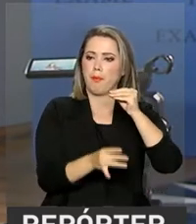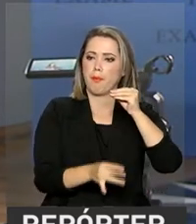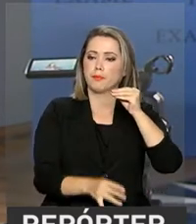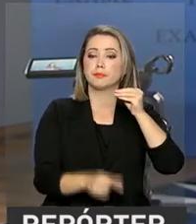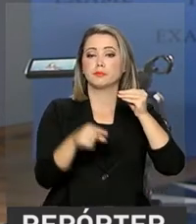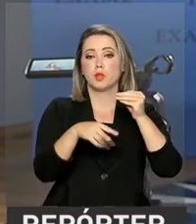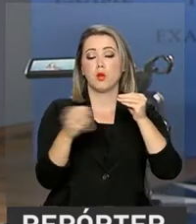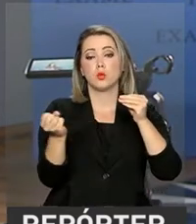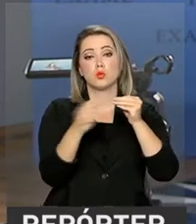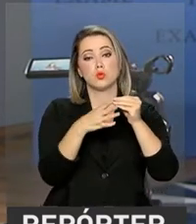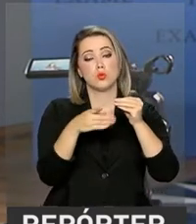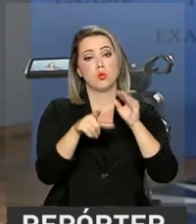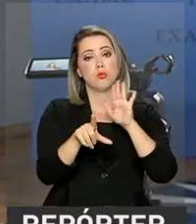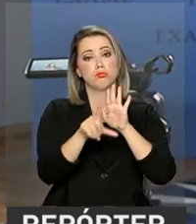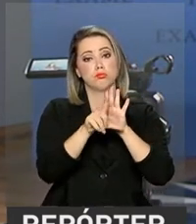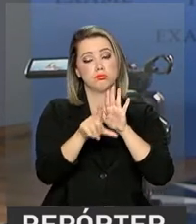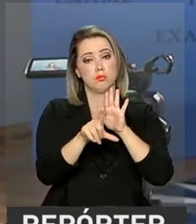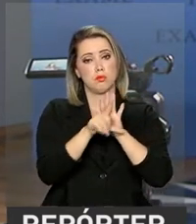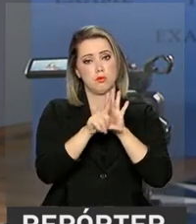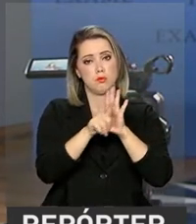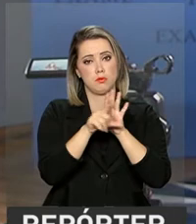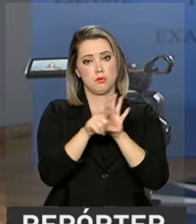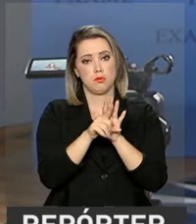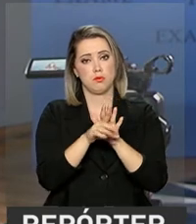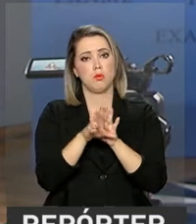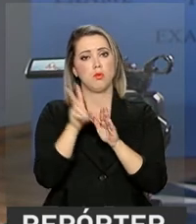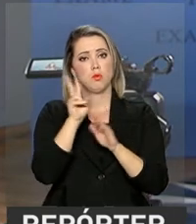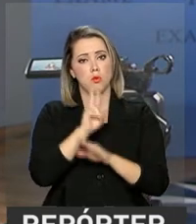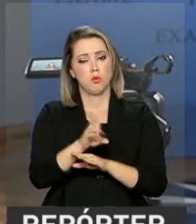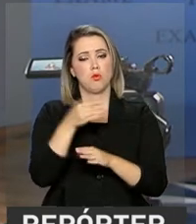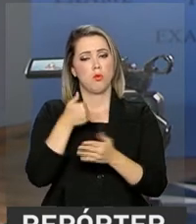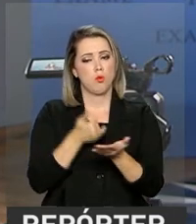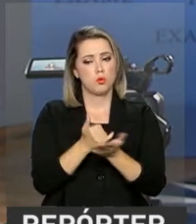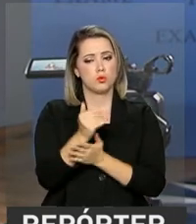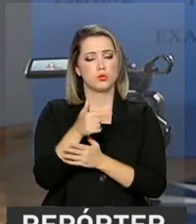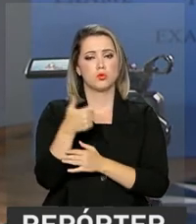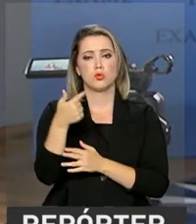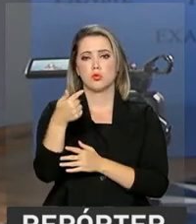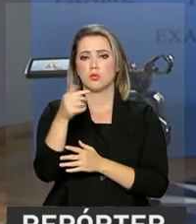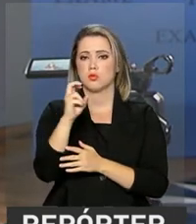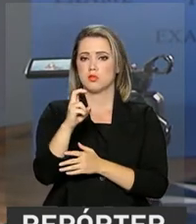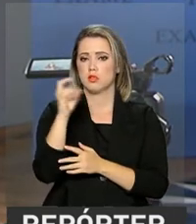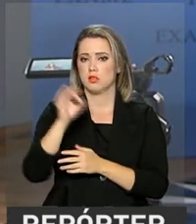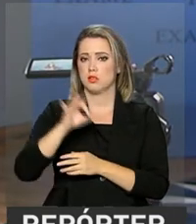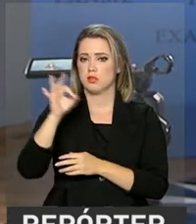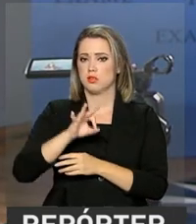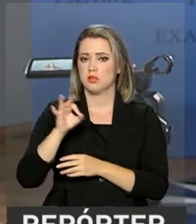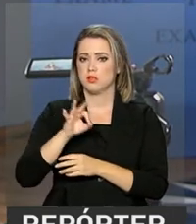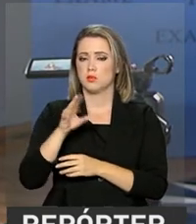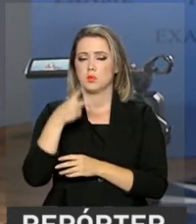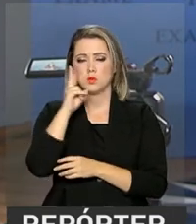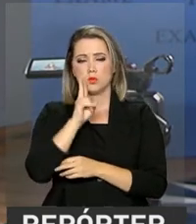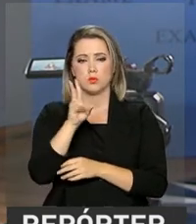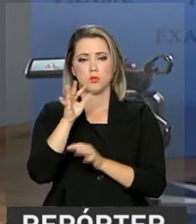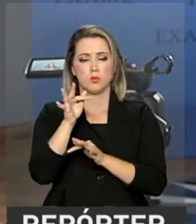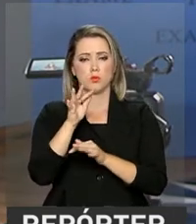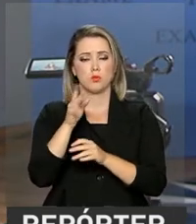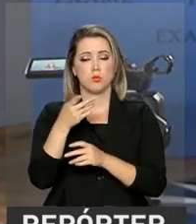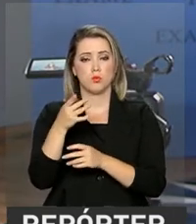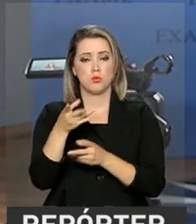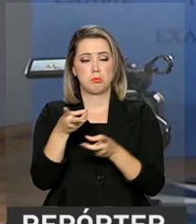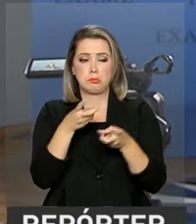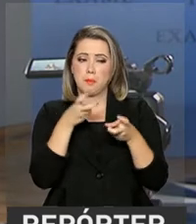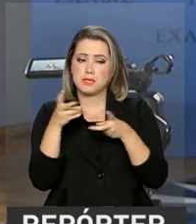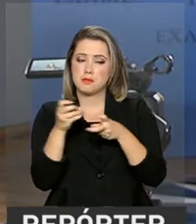Previdência, ele preserva o ajuste fiscal e mantém cerca de 75% da economia inicialmente